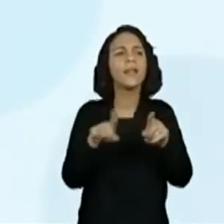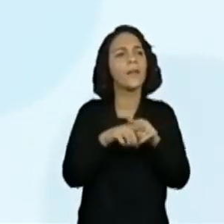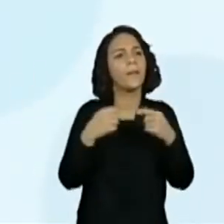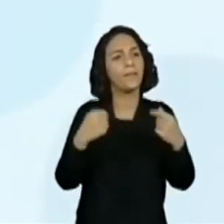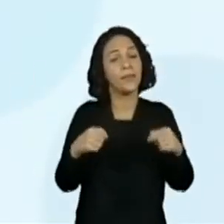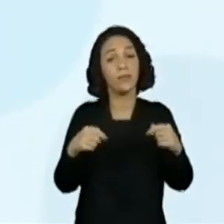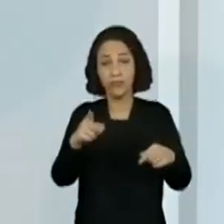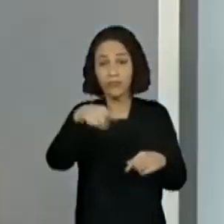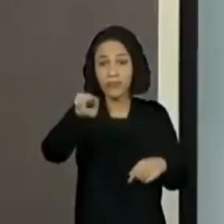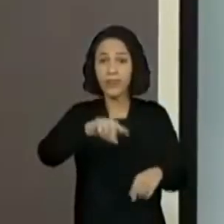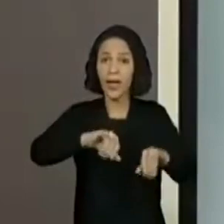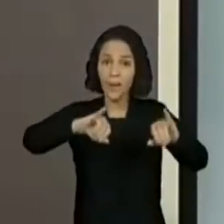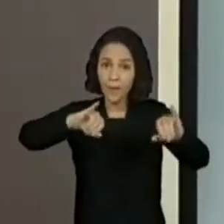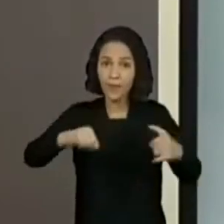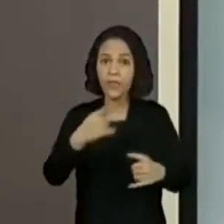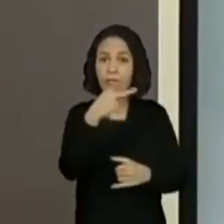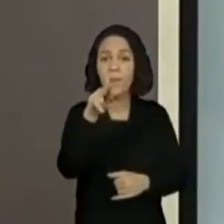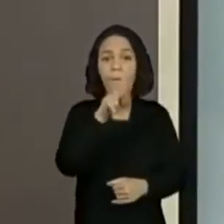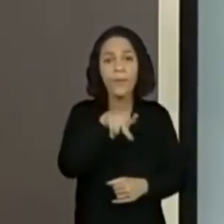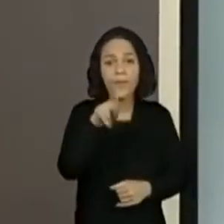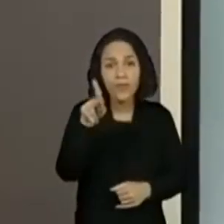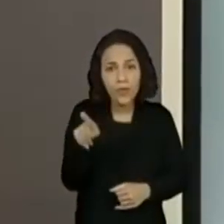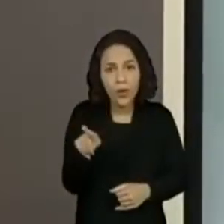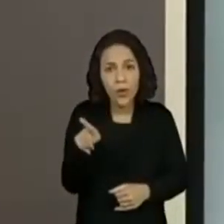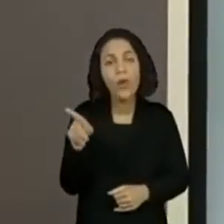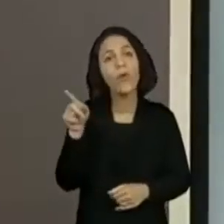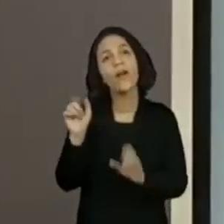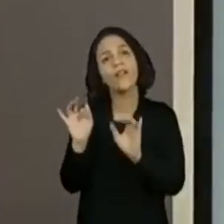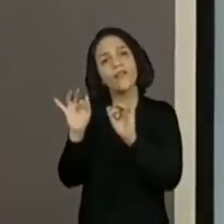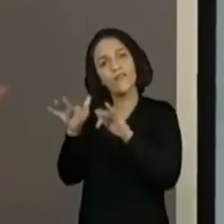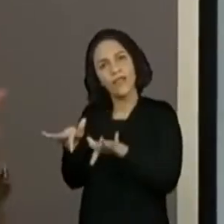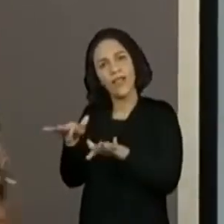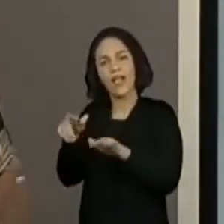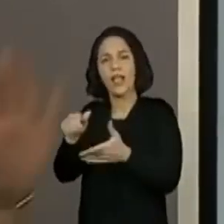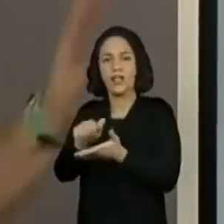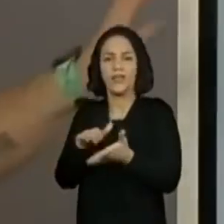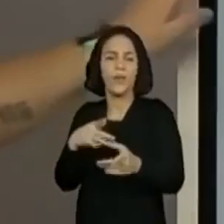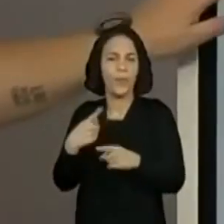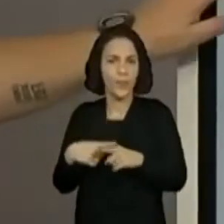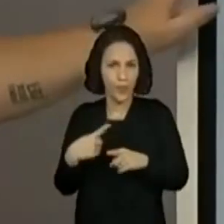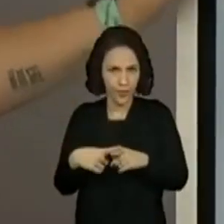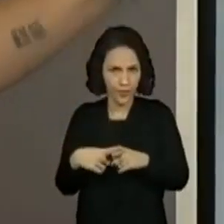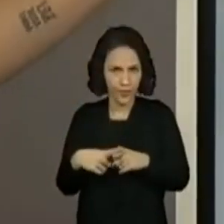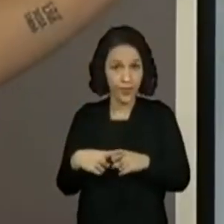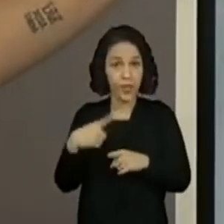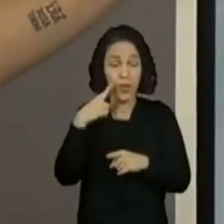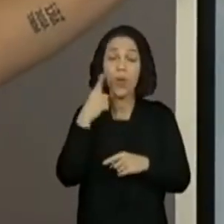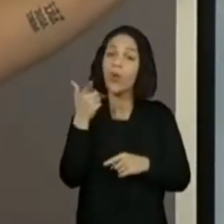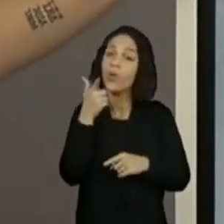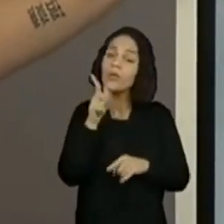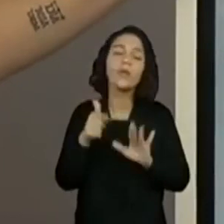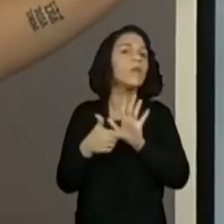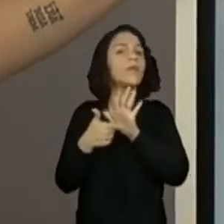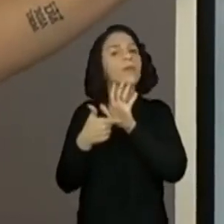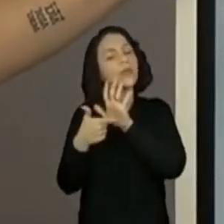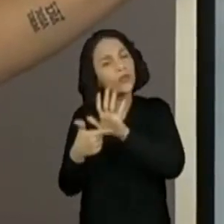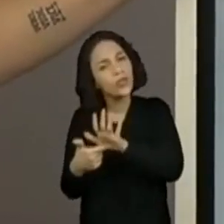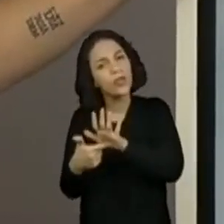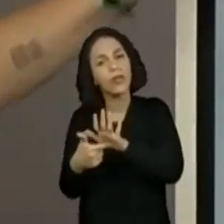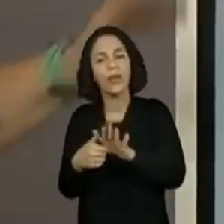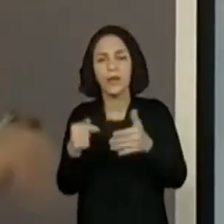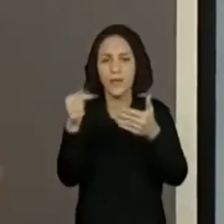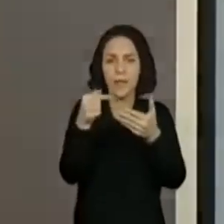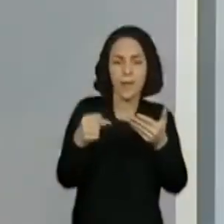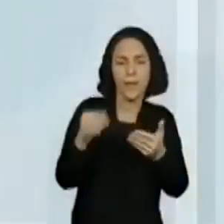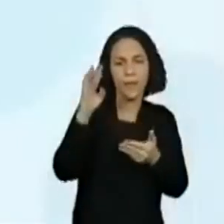vocês vão ter oportunidade, junto com seus professores, irem finalizar essa atividade. Por quê? A gente, pelo menos, conseguiu trazer o que a gente